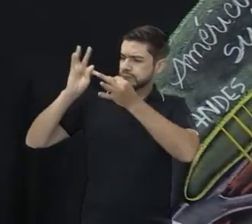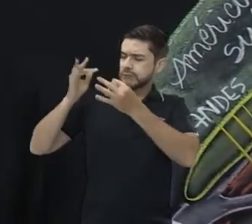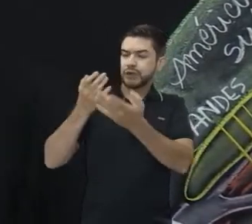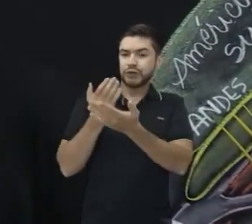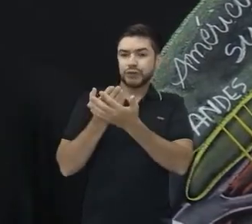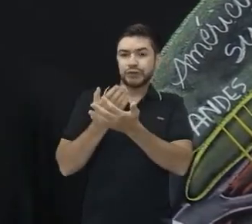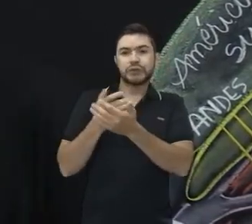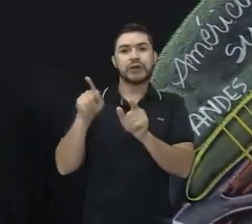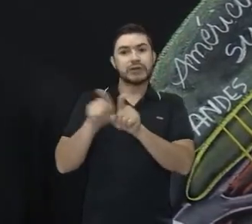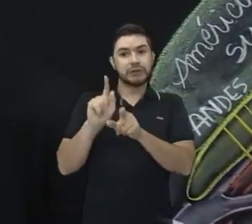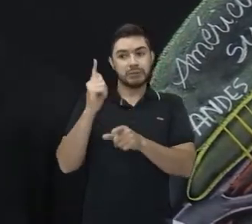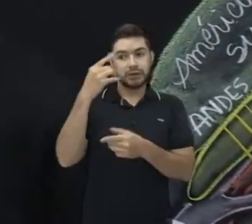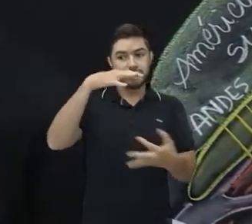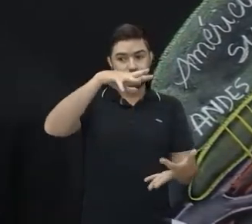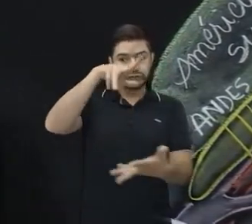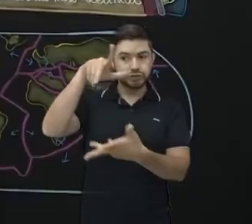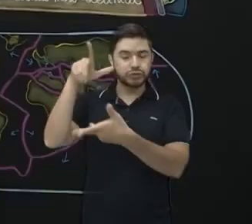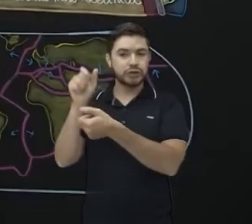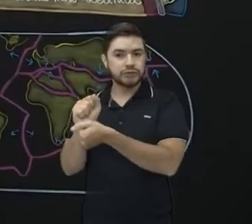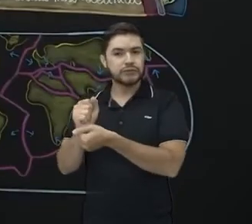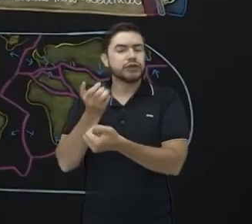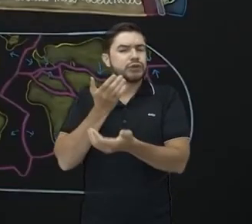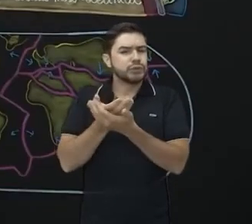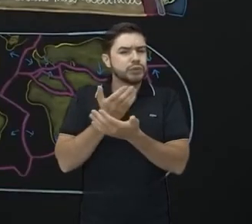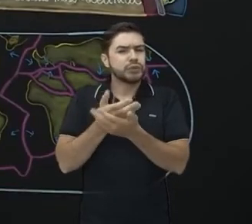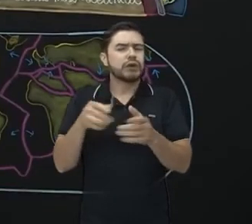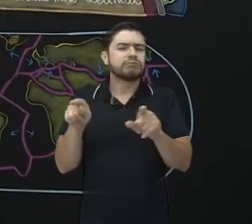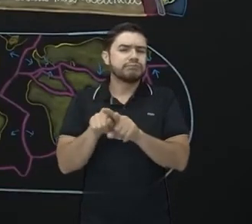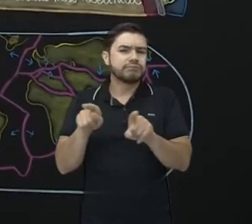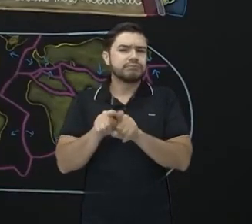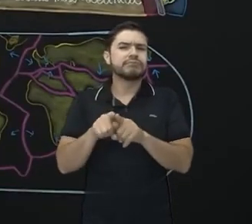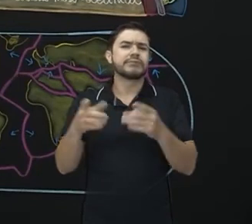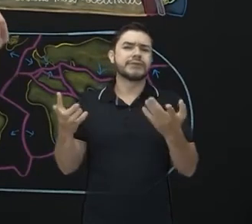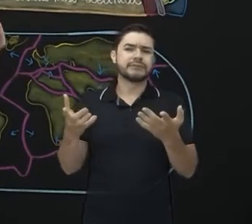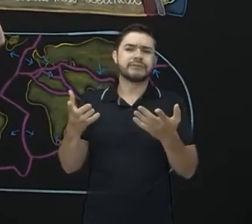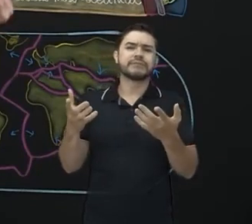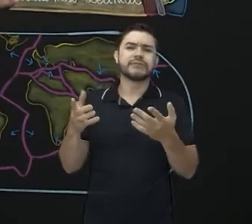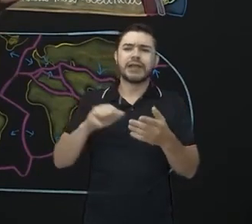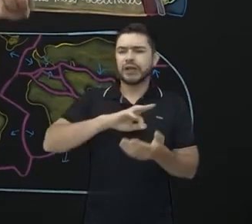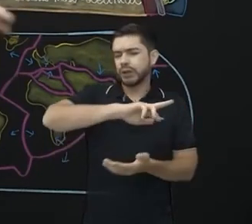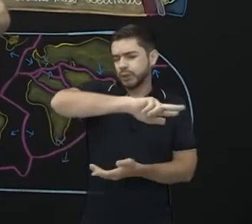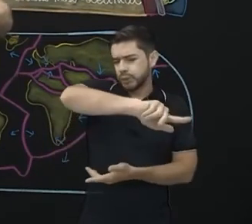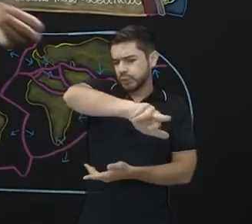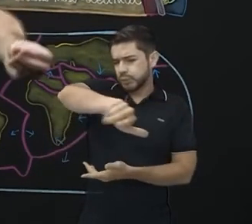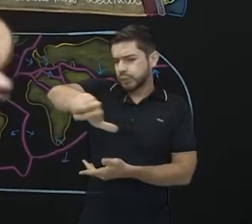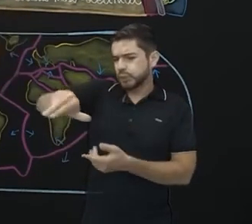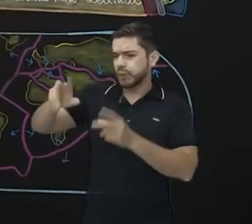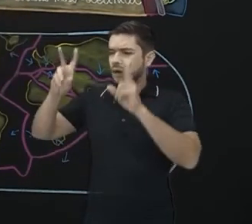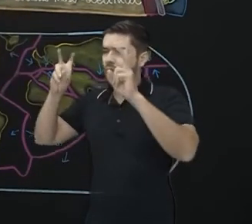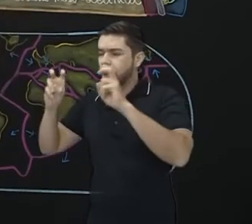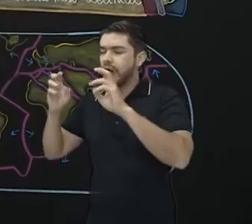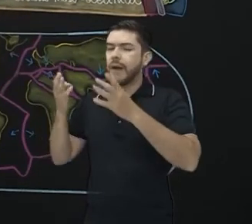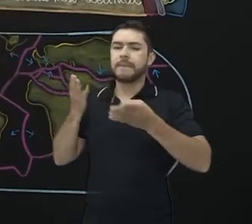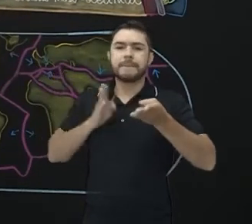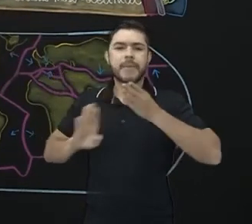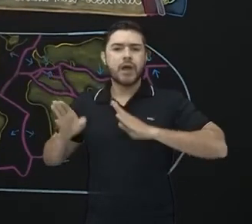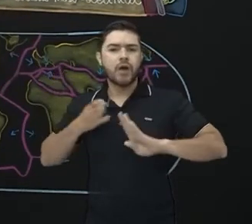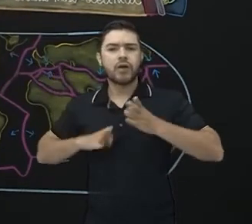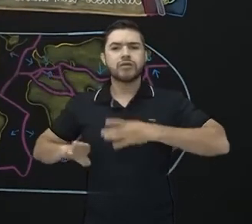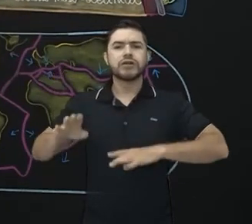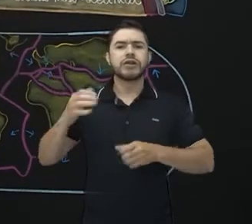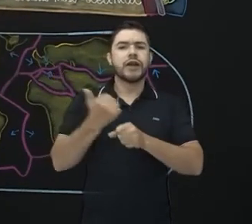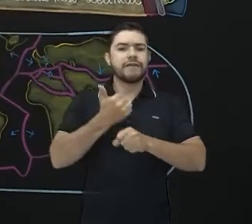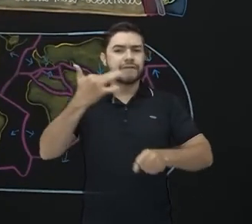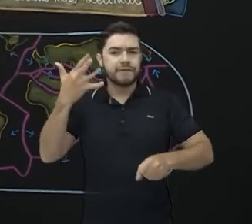A geografia é uma grande ciência também, assim como a paleontologia, a climatologia, as outras ciências, como a biologia, física, a química,